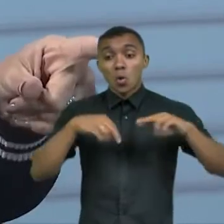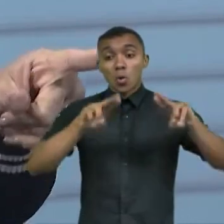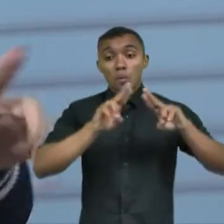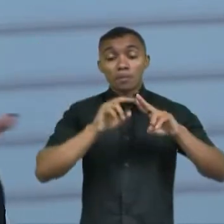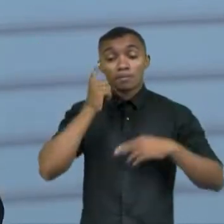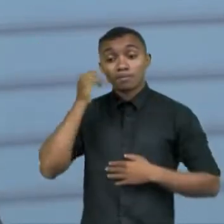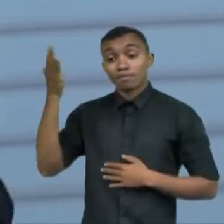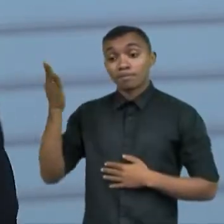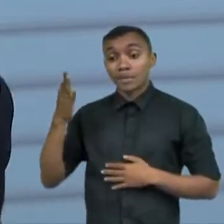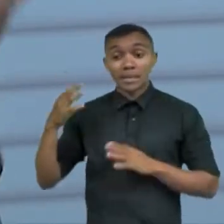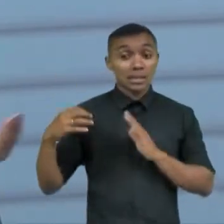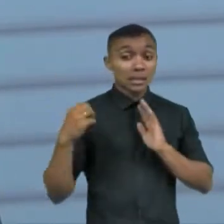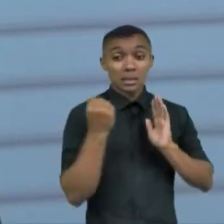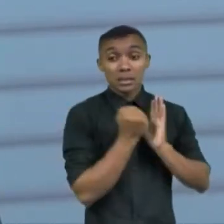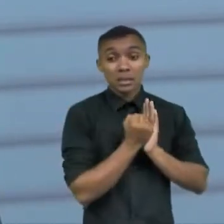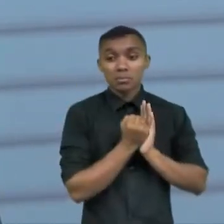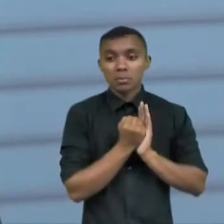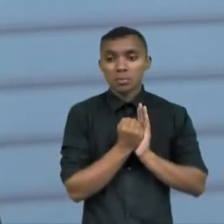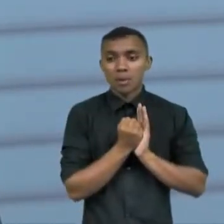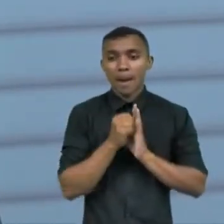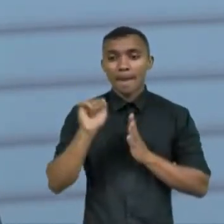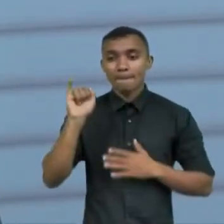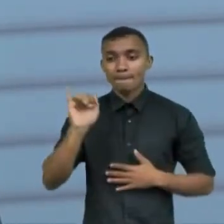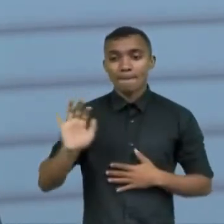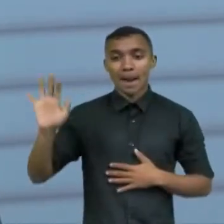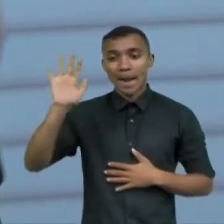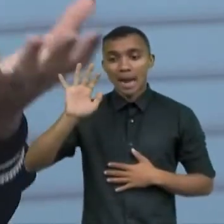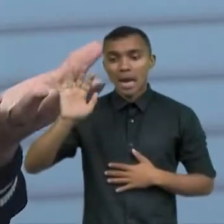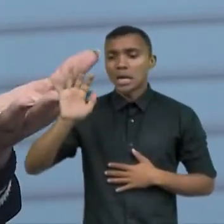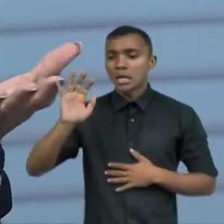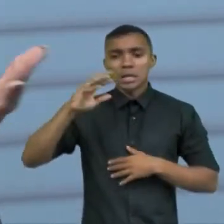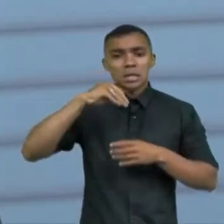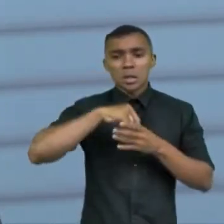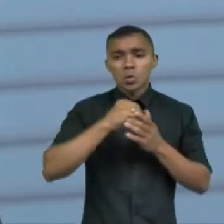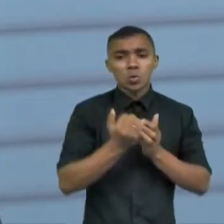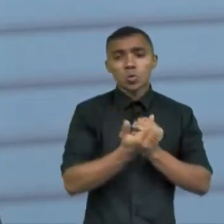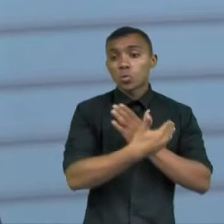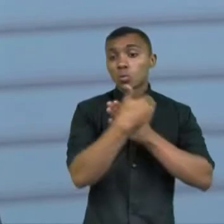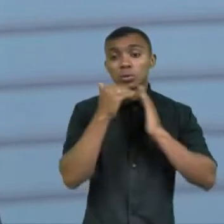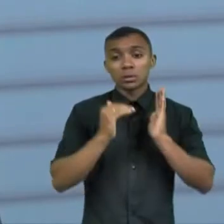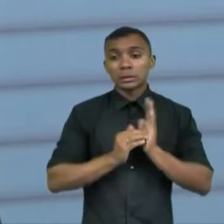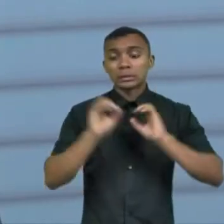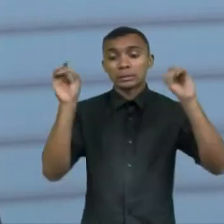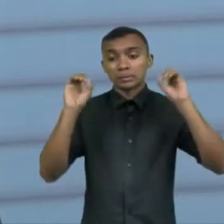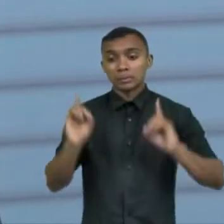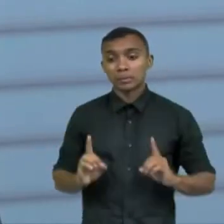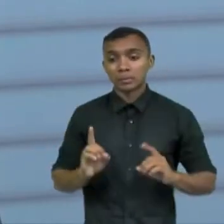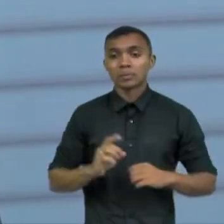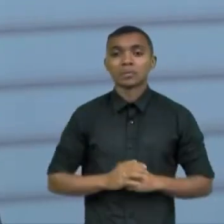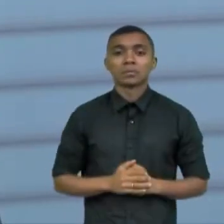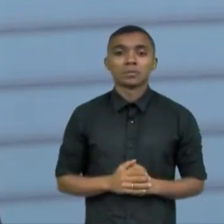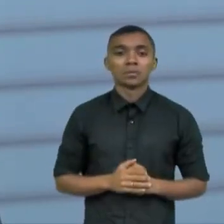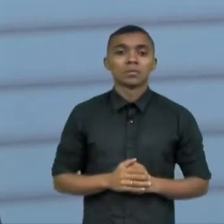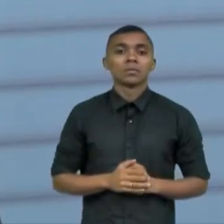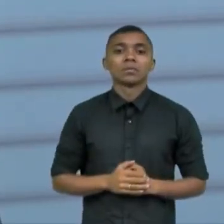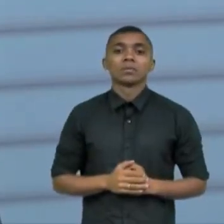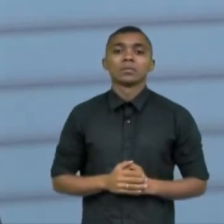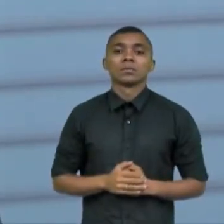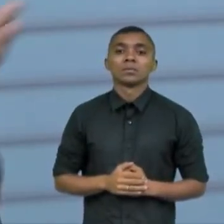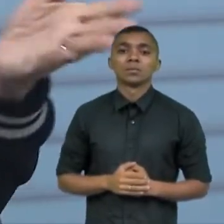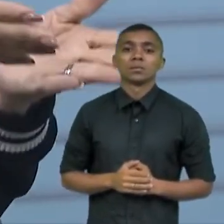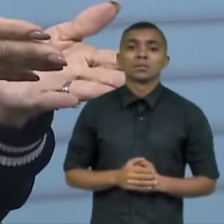símbolo aí ele é para abranger todas as deficiências que foi baseado no homem vitruviano de Leonardo da Vinci Leonardo da Vinci